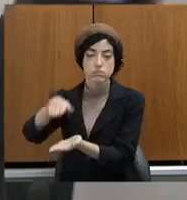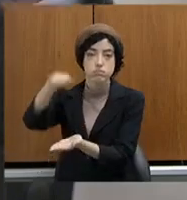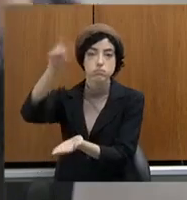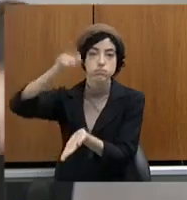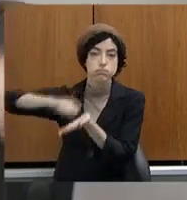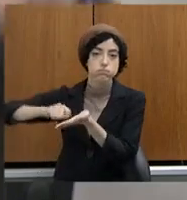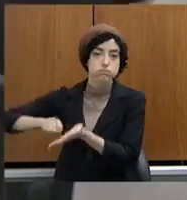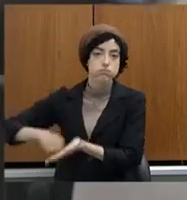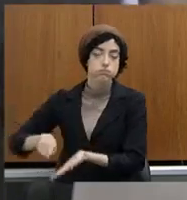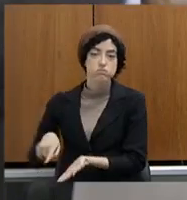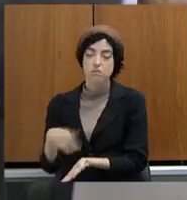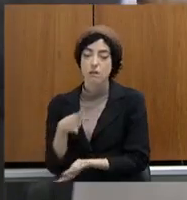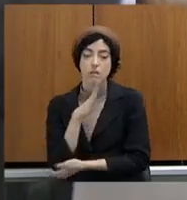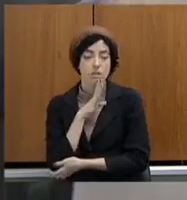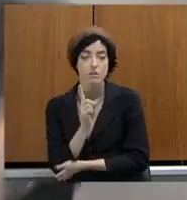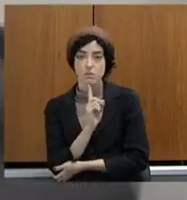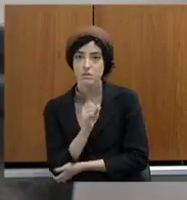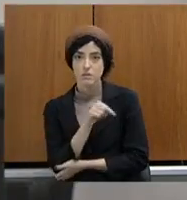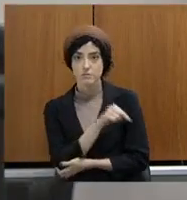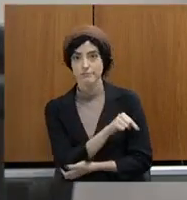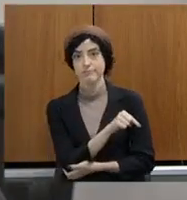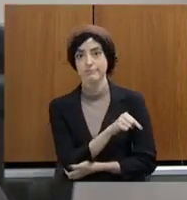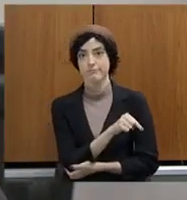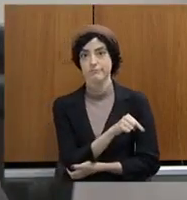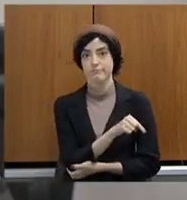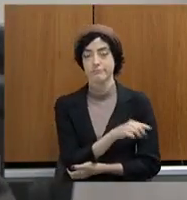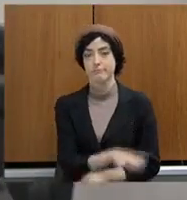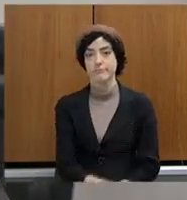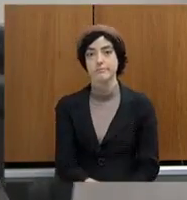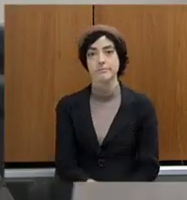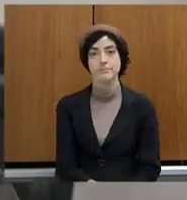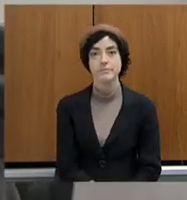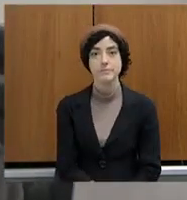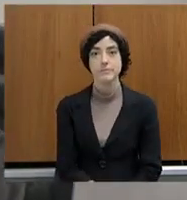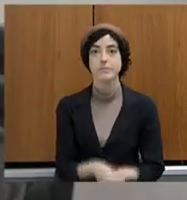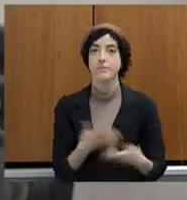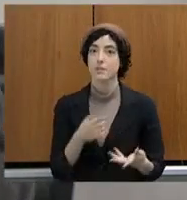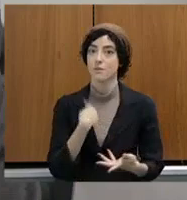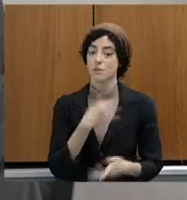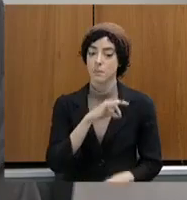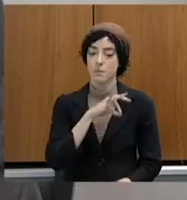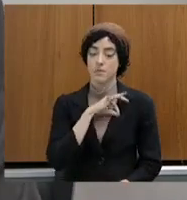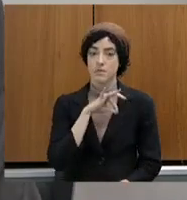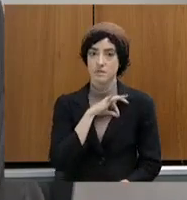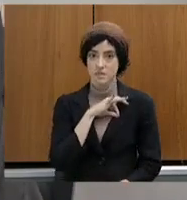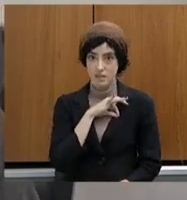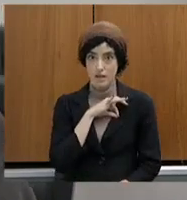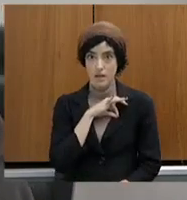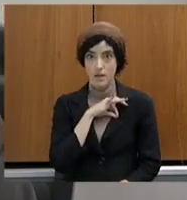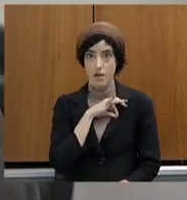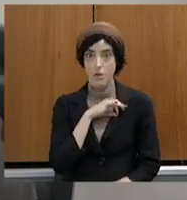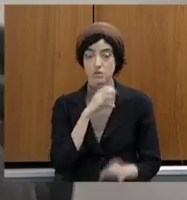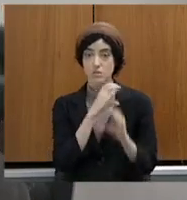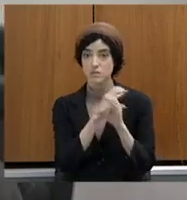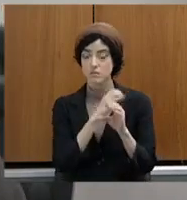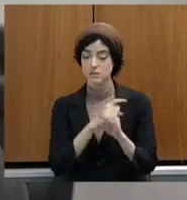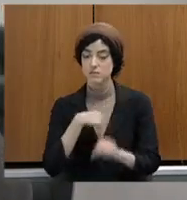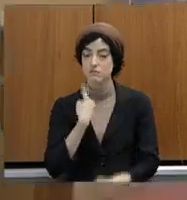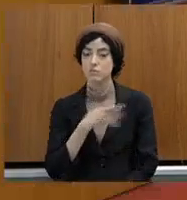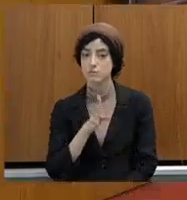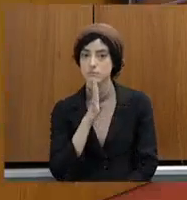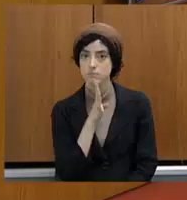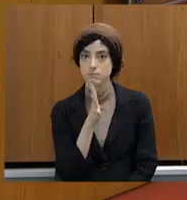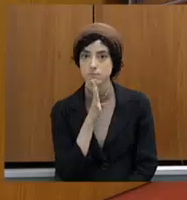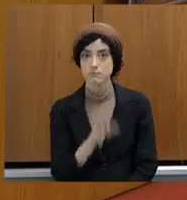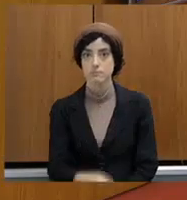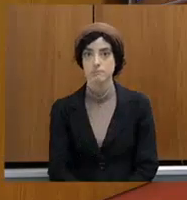Então, o policial militar quanto o policial civil sabe. quando a pessoa chega desesperada. Então, esse é um tema, doutor Joaquim, que eu preciso muito do